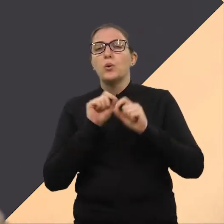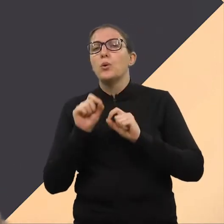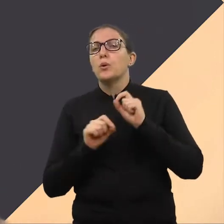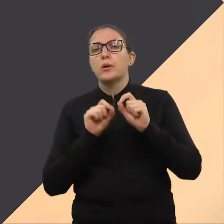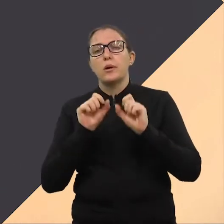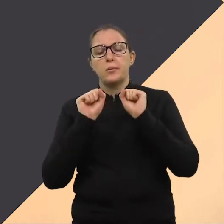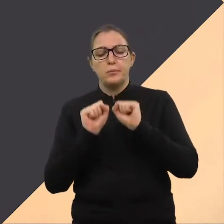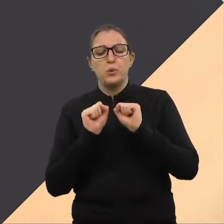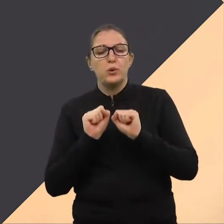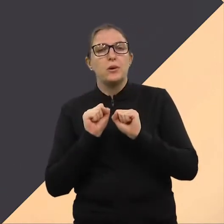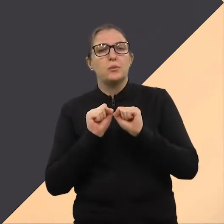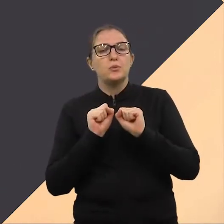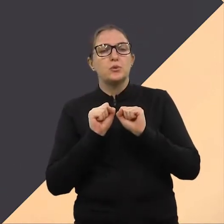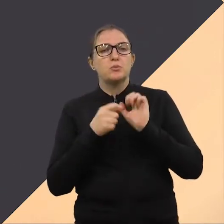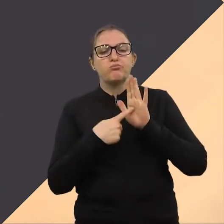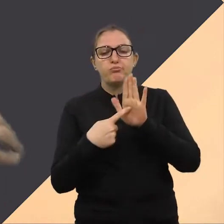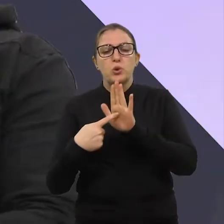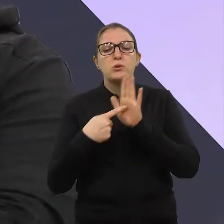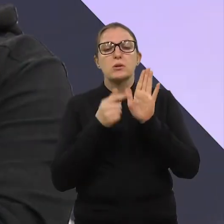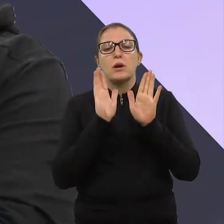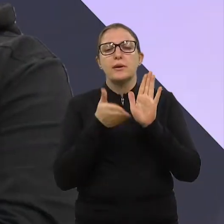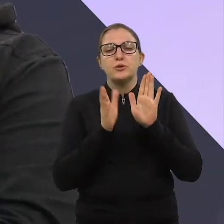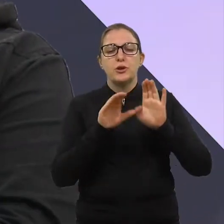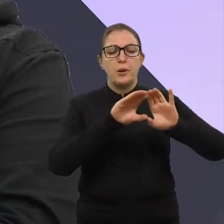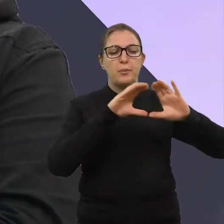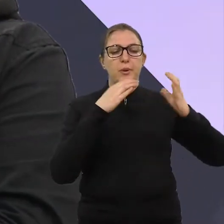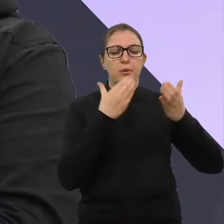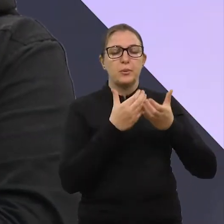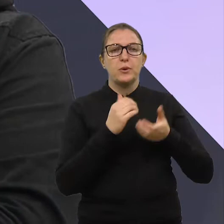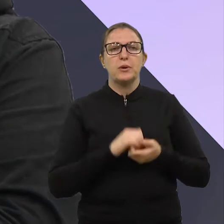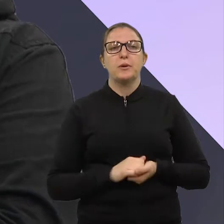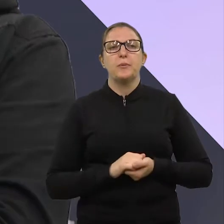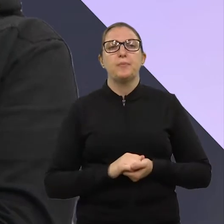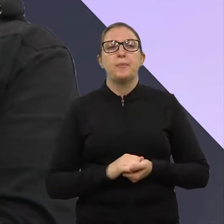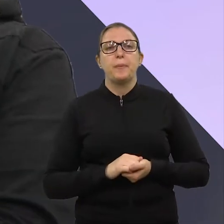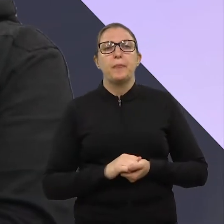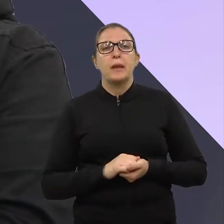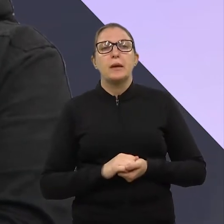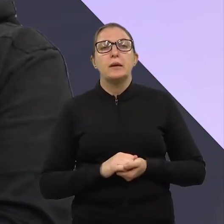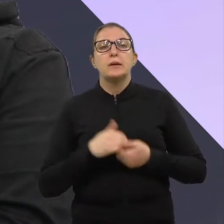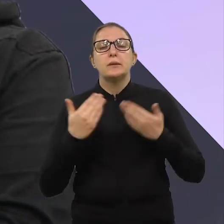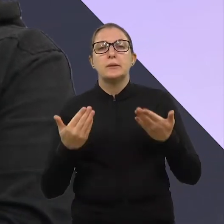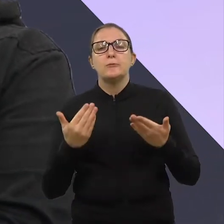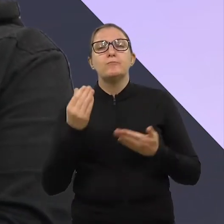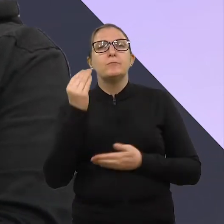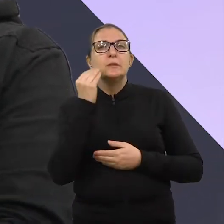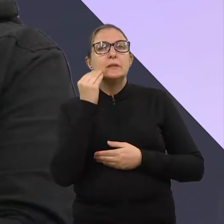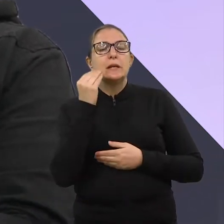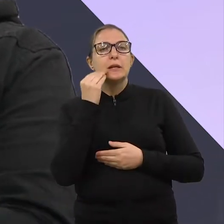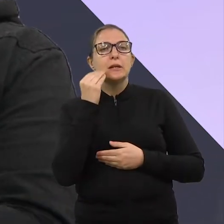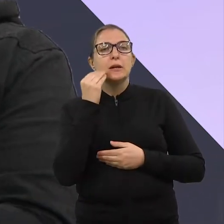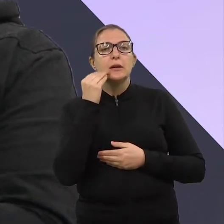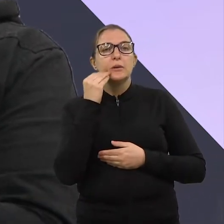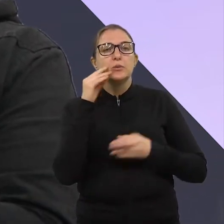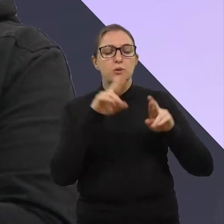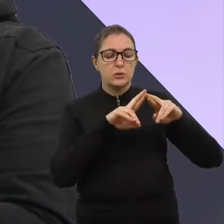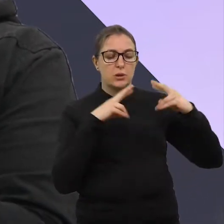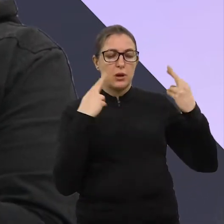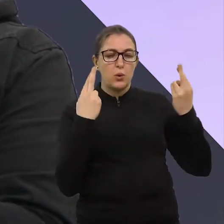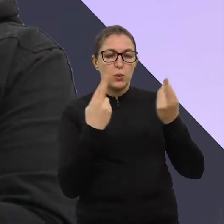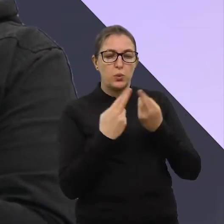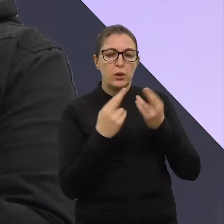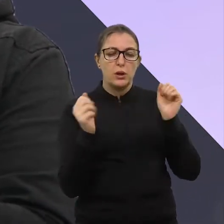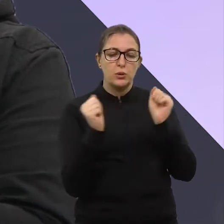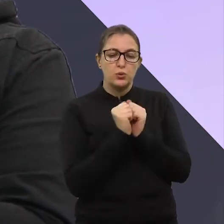gente pode estar antecipando? Então, Cris, eu acho que, em primeiro lugar, dizer que a gente buscou reunir as principais